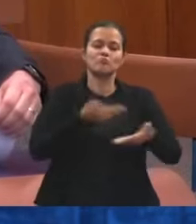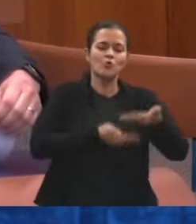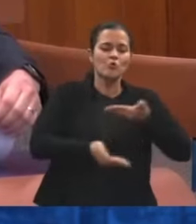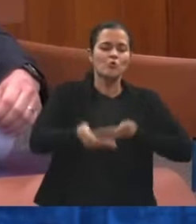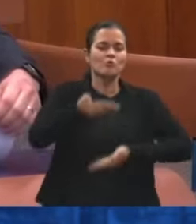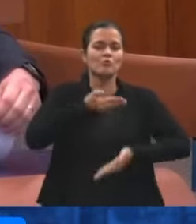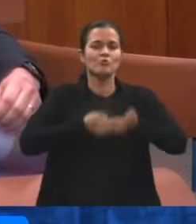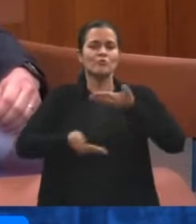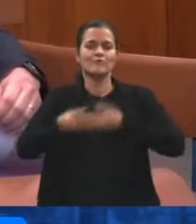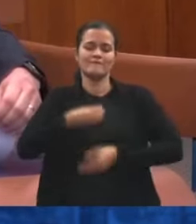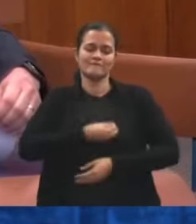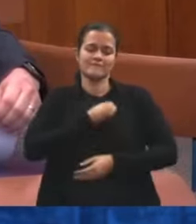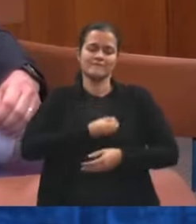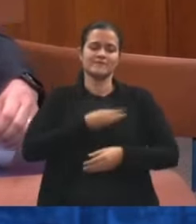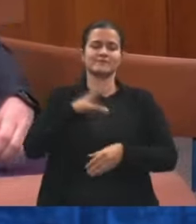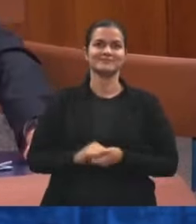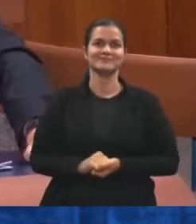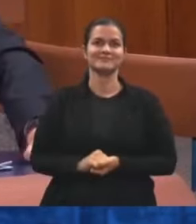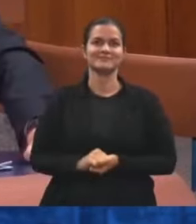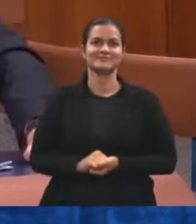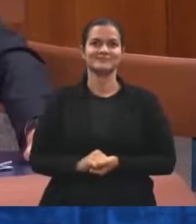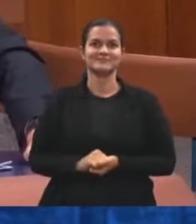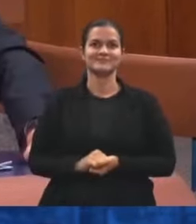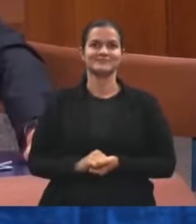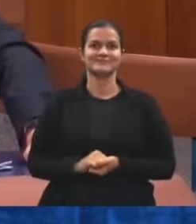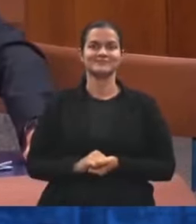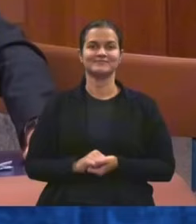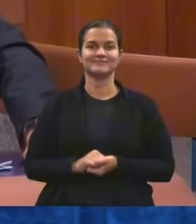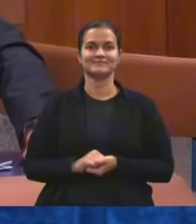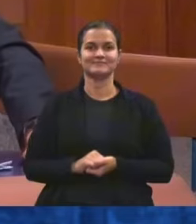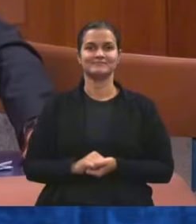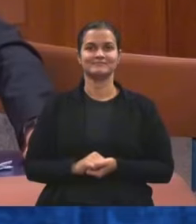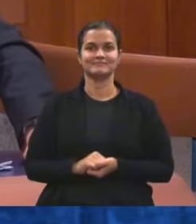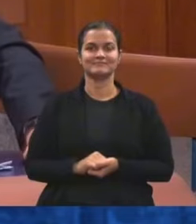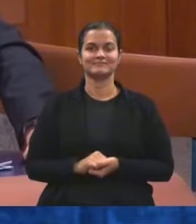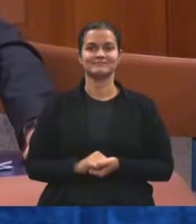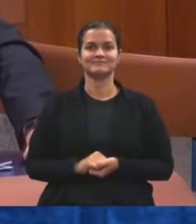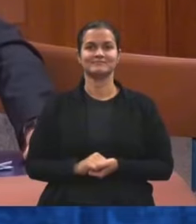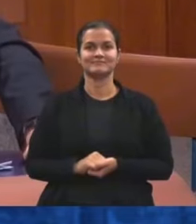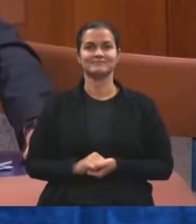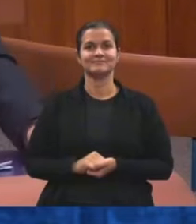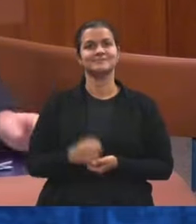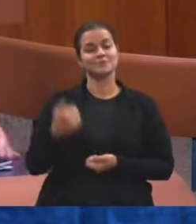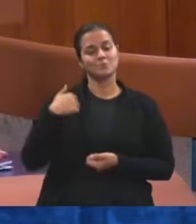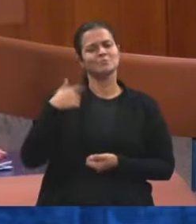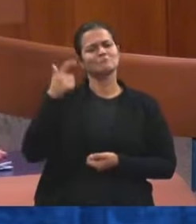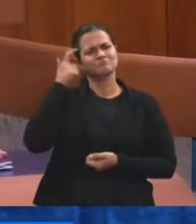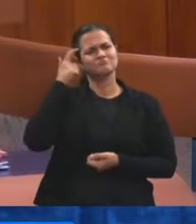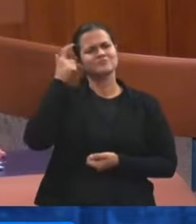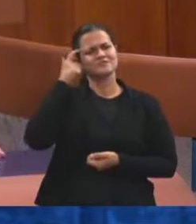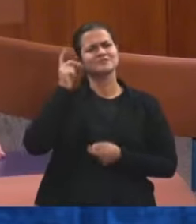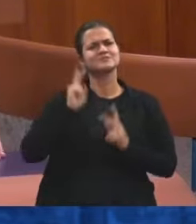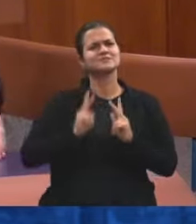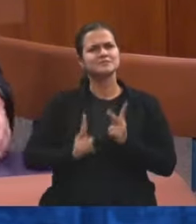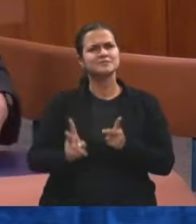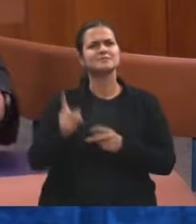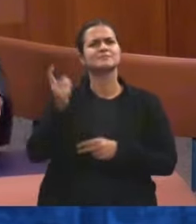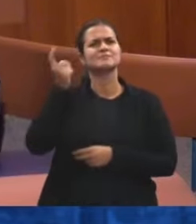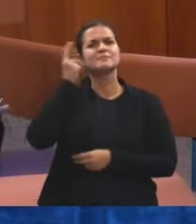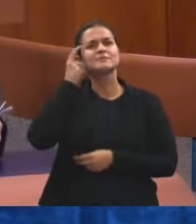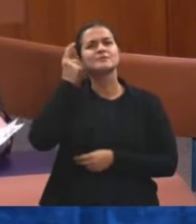no âmbito do município de Goiânia. Eu penso, sempre pensei e penso